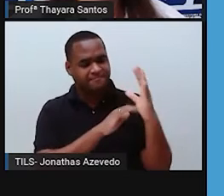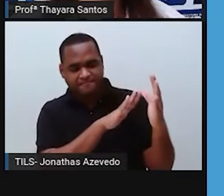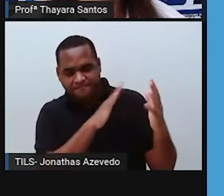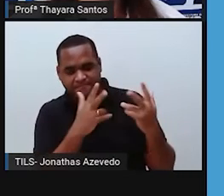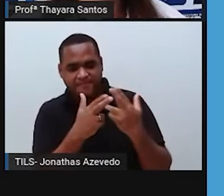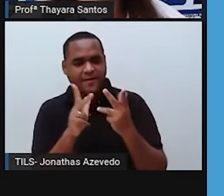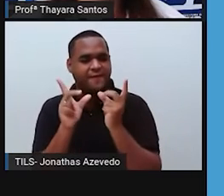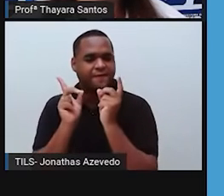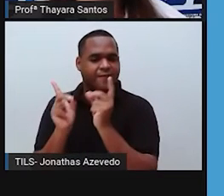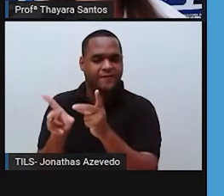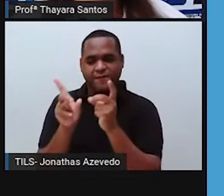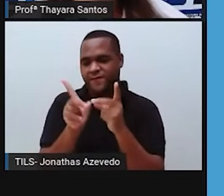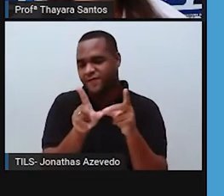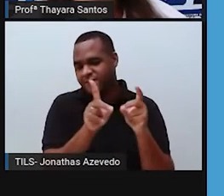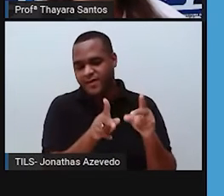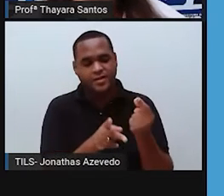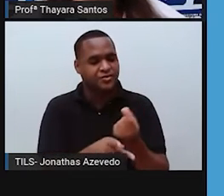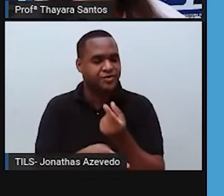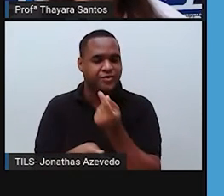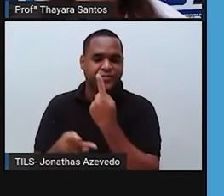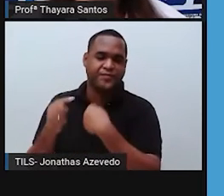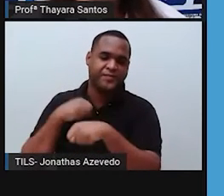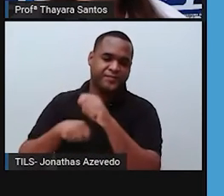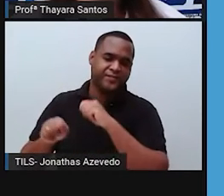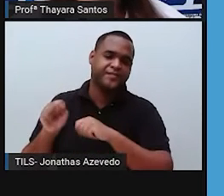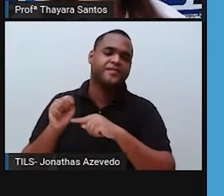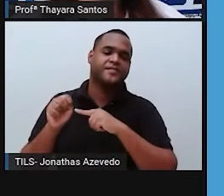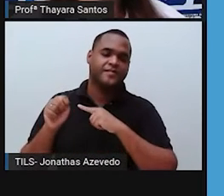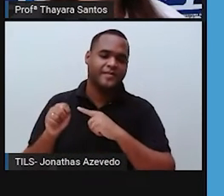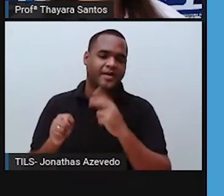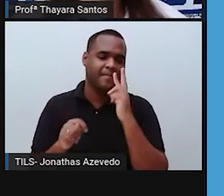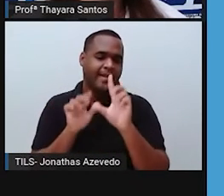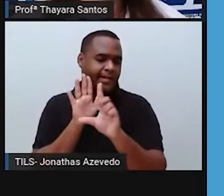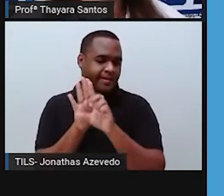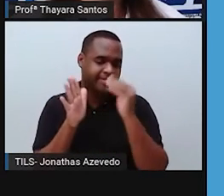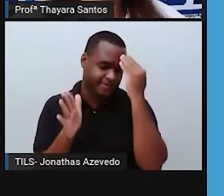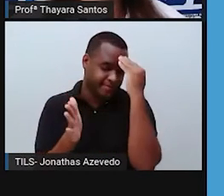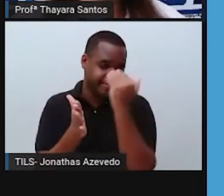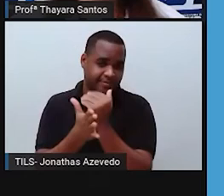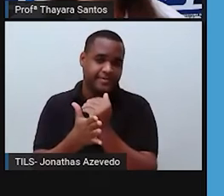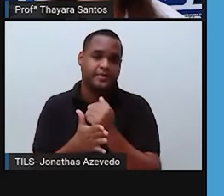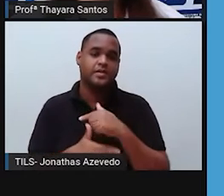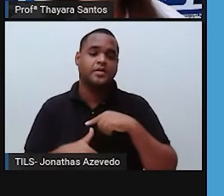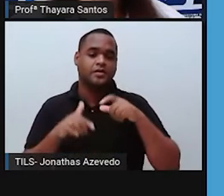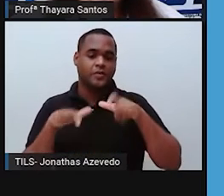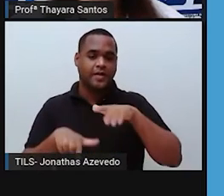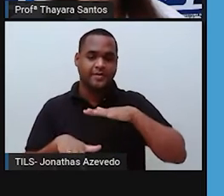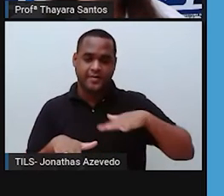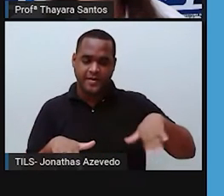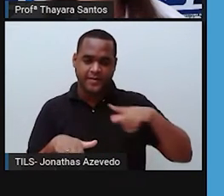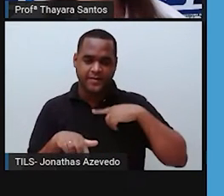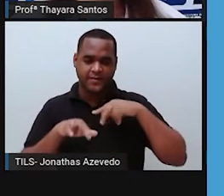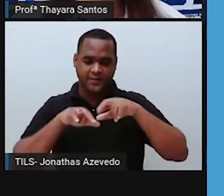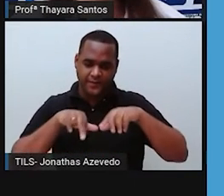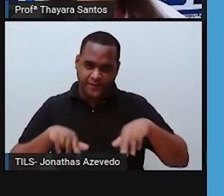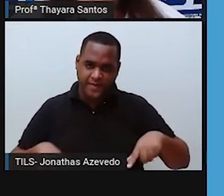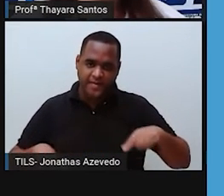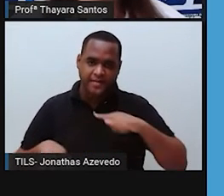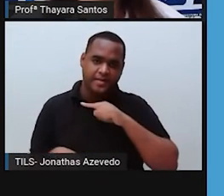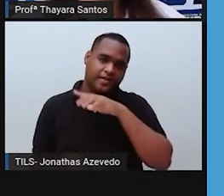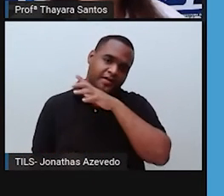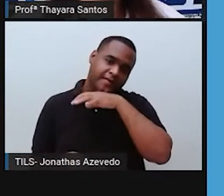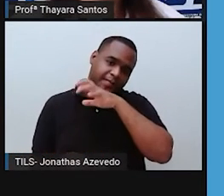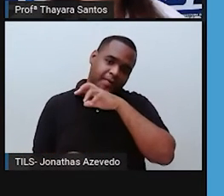e comercializar, obter vantagem de forma ilegal. Então, por lá, ser um lugar que tem uma grande diversidade de